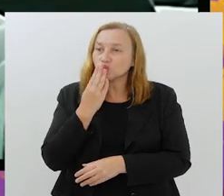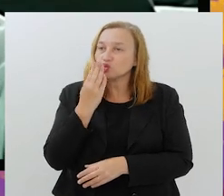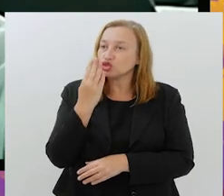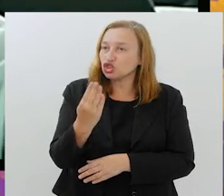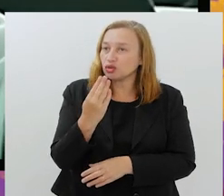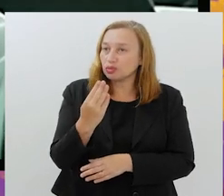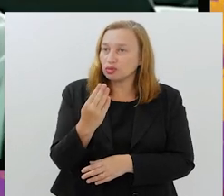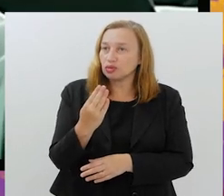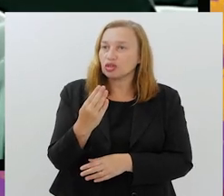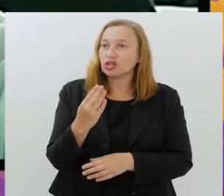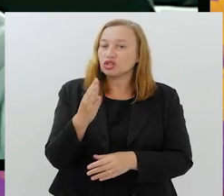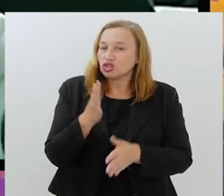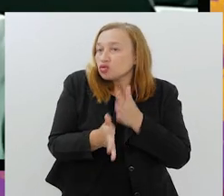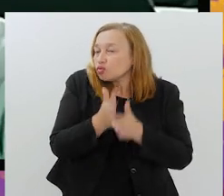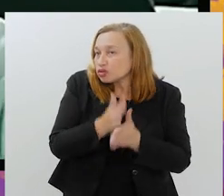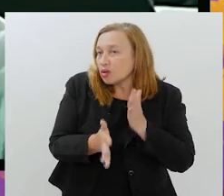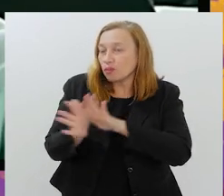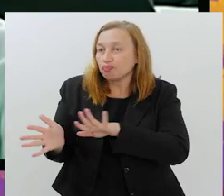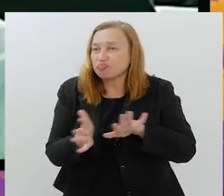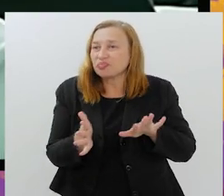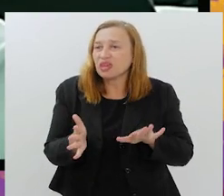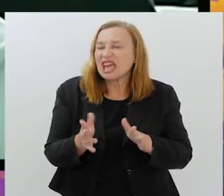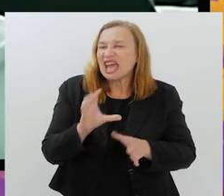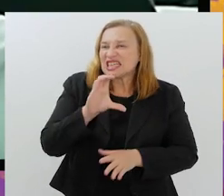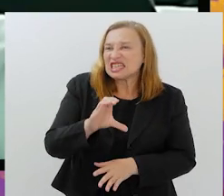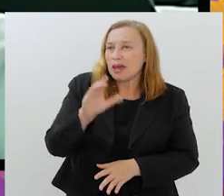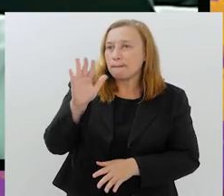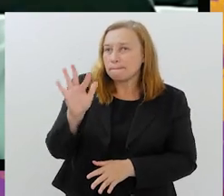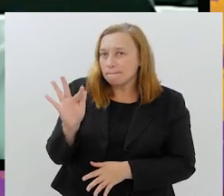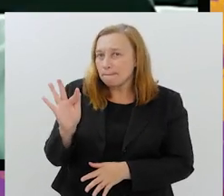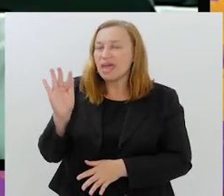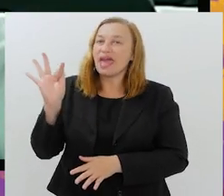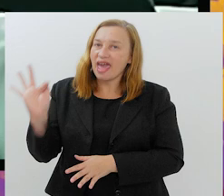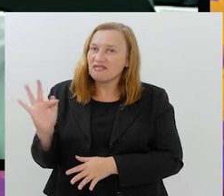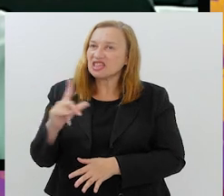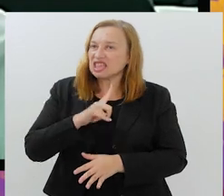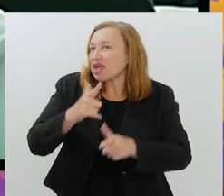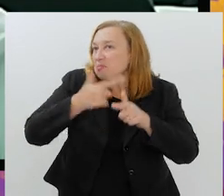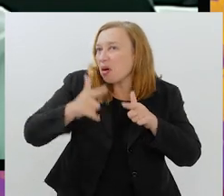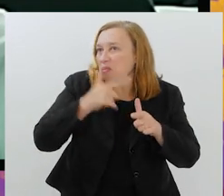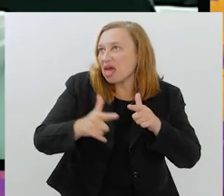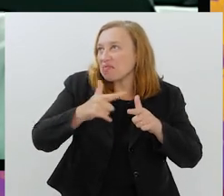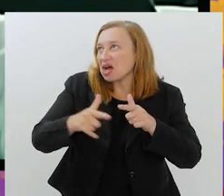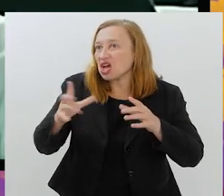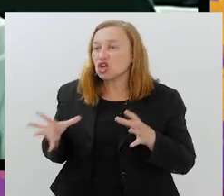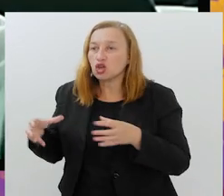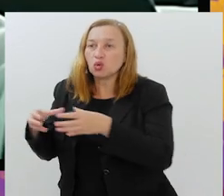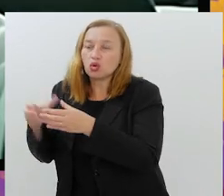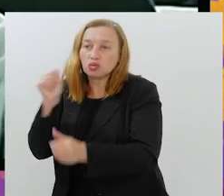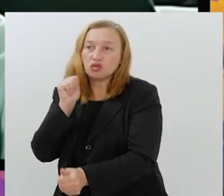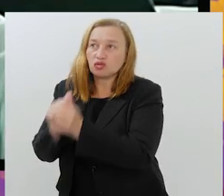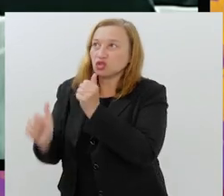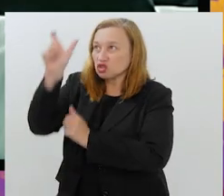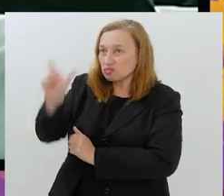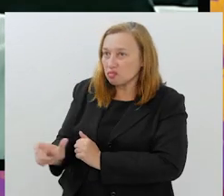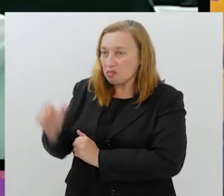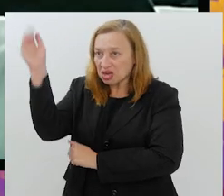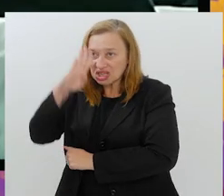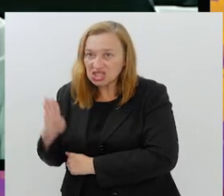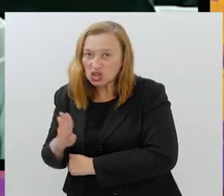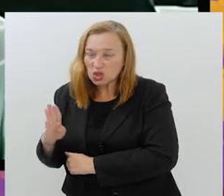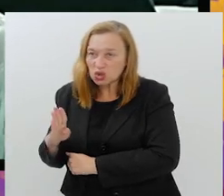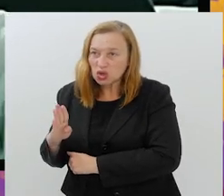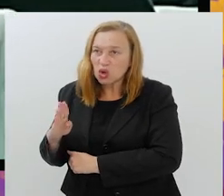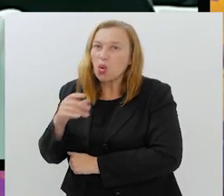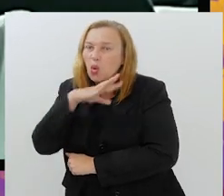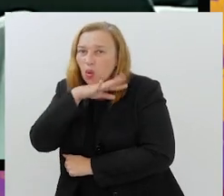tipo de reflexo, nem que seja anímico. Não é porque a CBF tem problemas que a seleção brasileira vai jogar mal. Não é uma